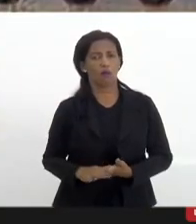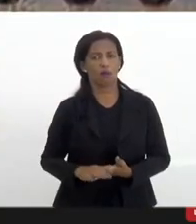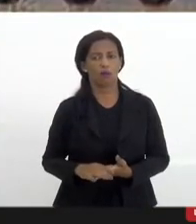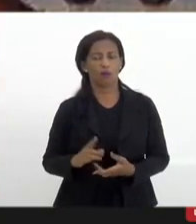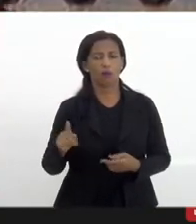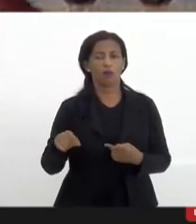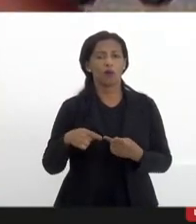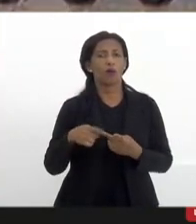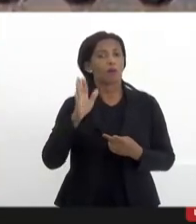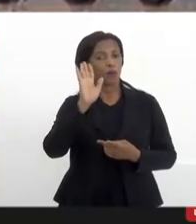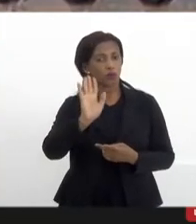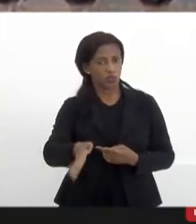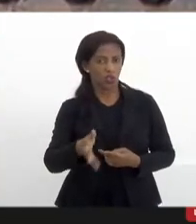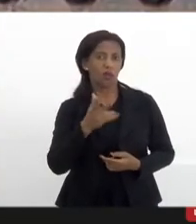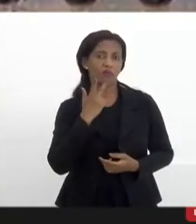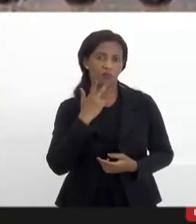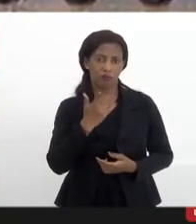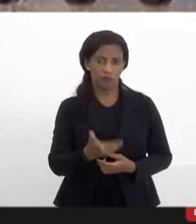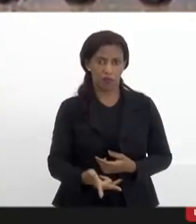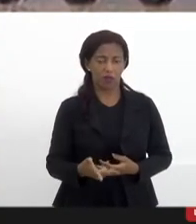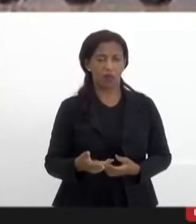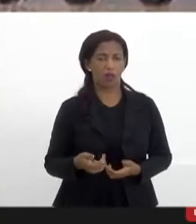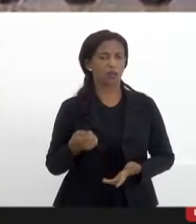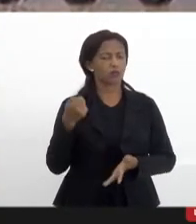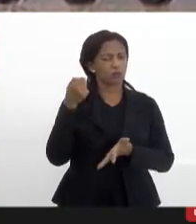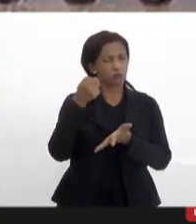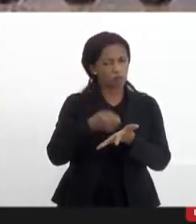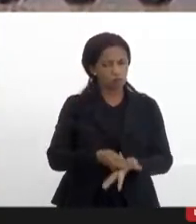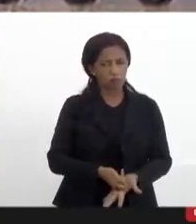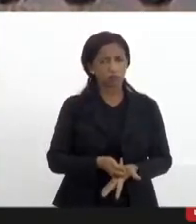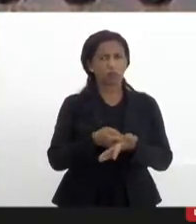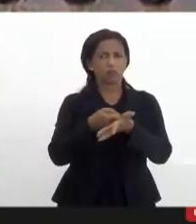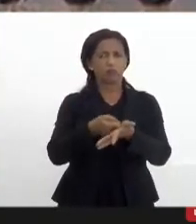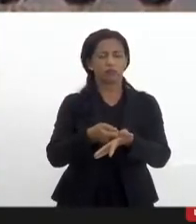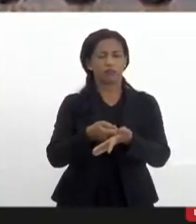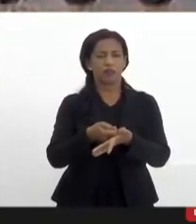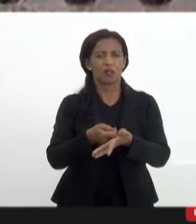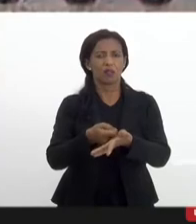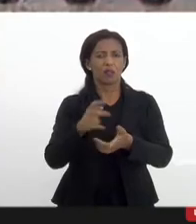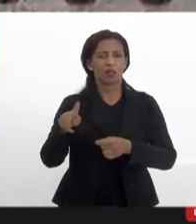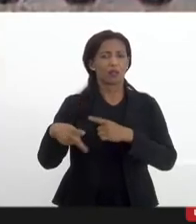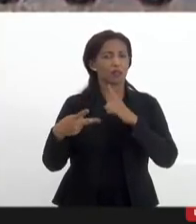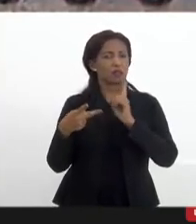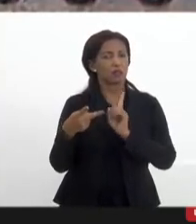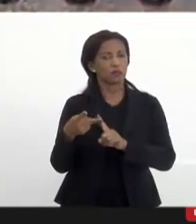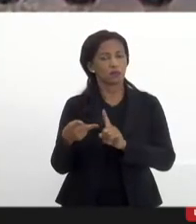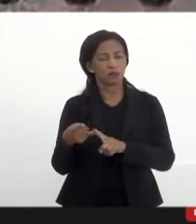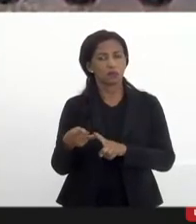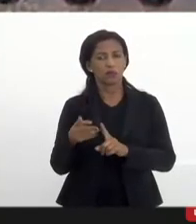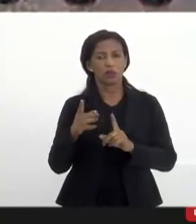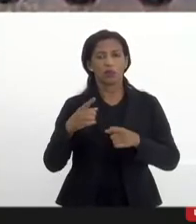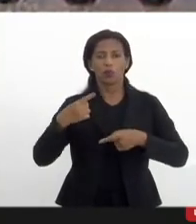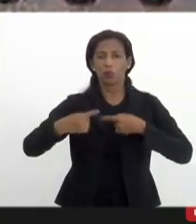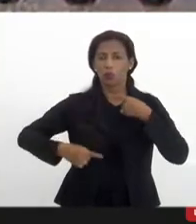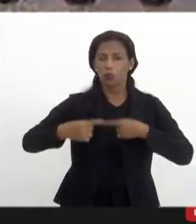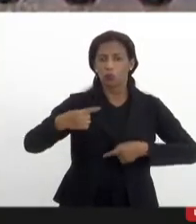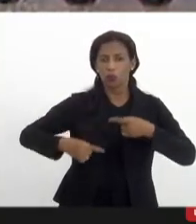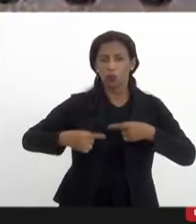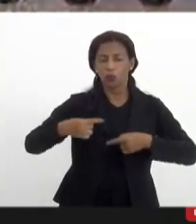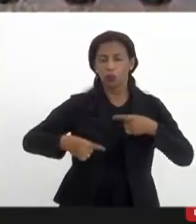pelo que já foi dito aqui com muita propriedade segundo o diálogo